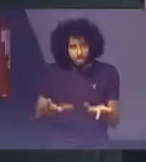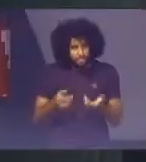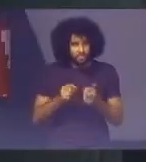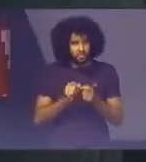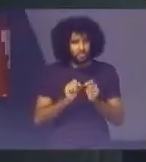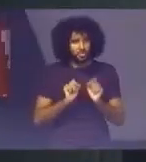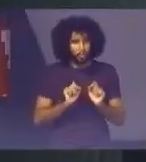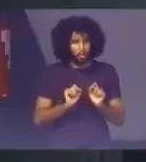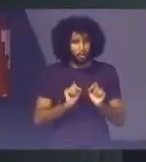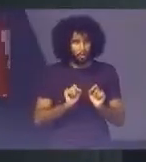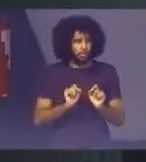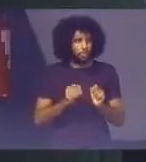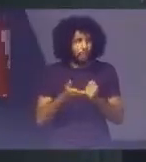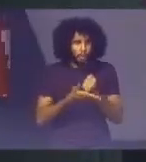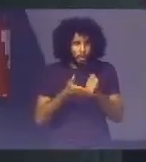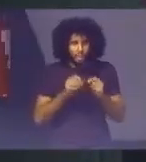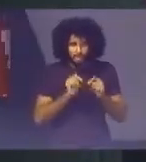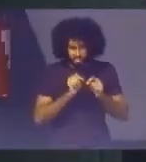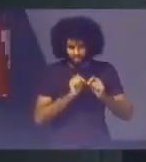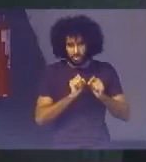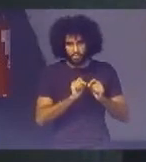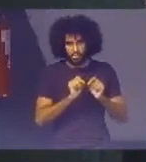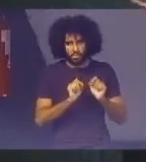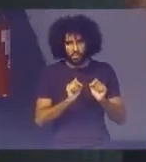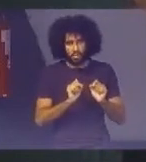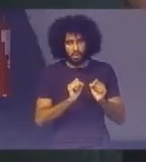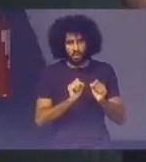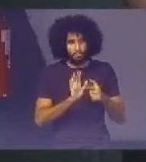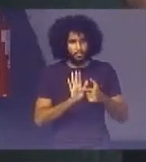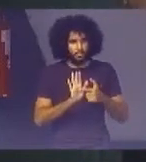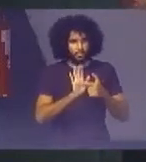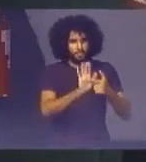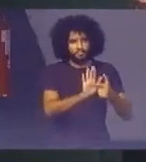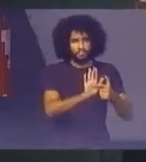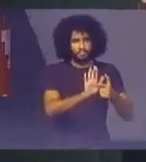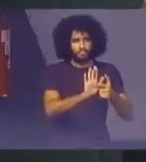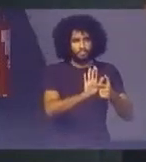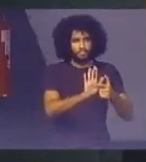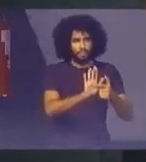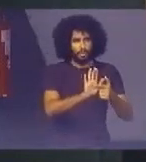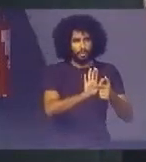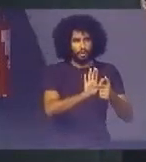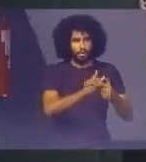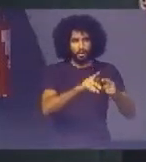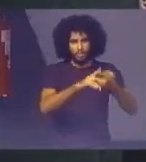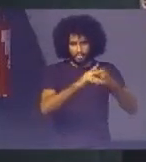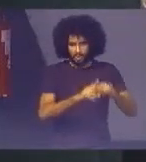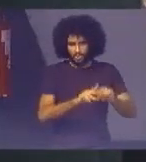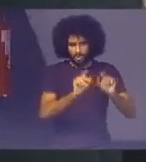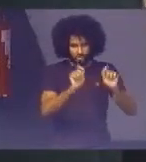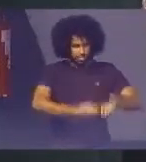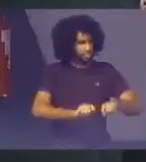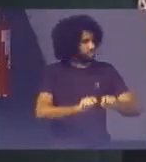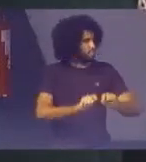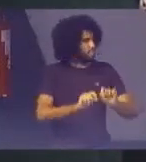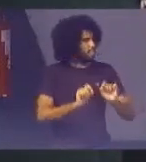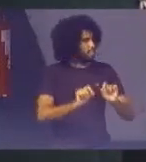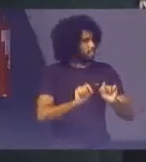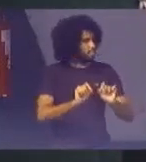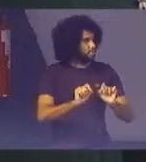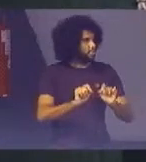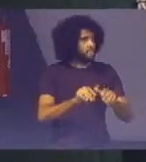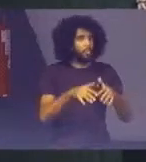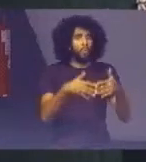Mas que pela primeira Vez foi feito Foi publicar Nesse portal Nessa ferramenta De BI Quais são os